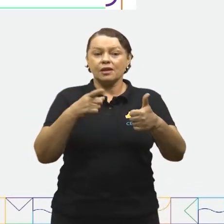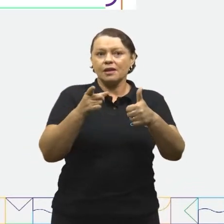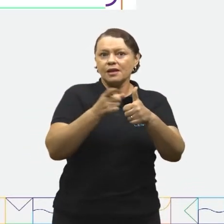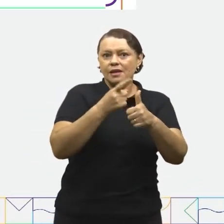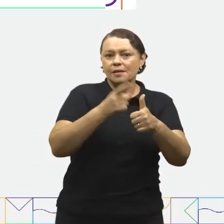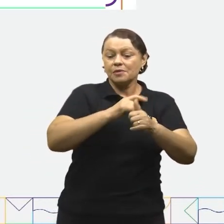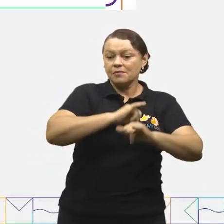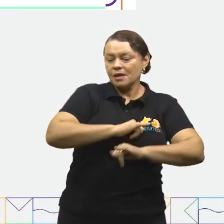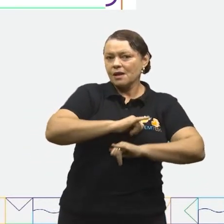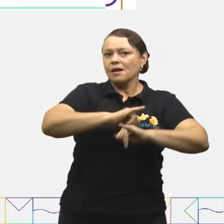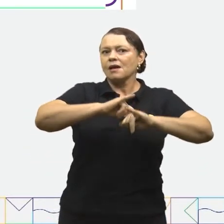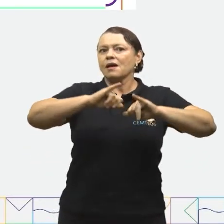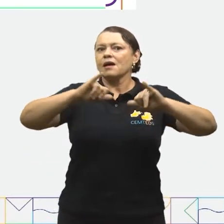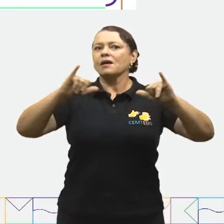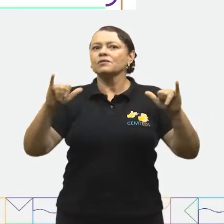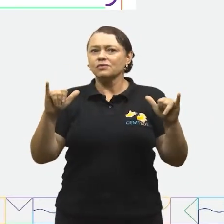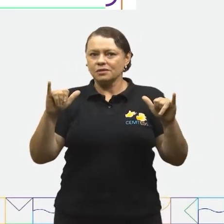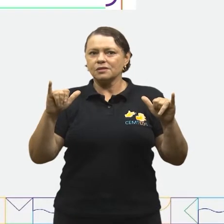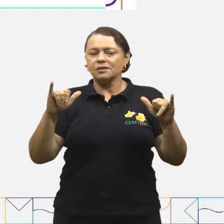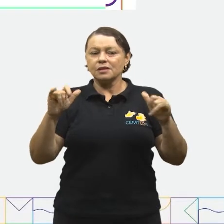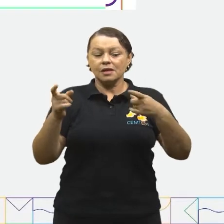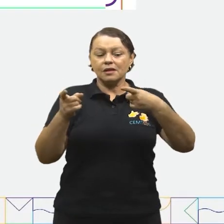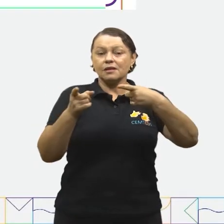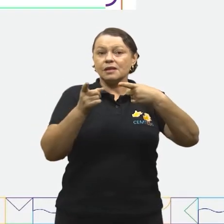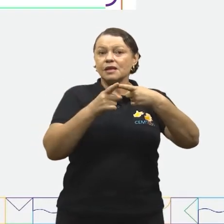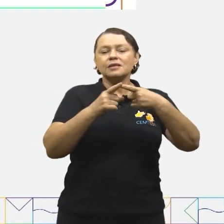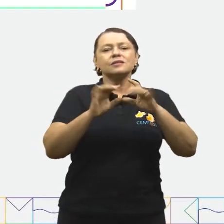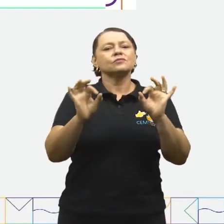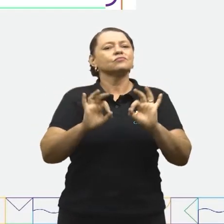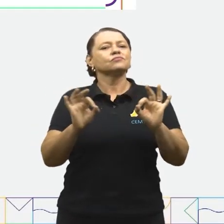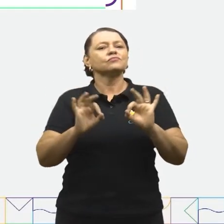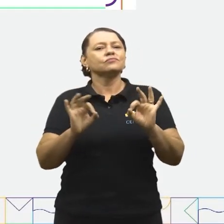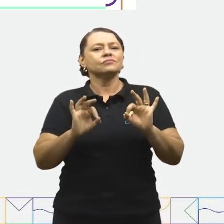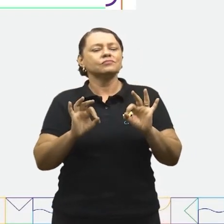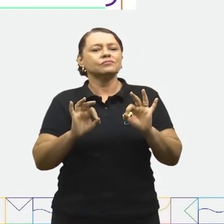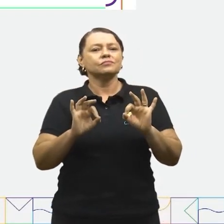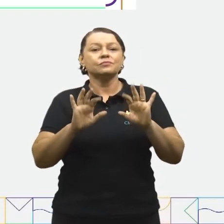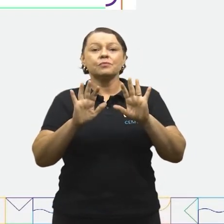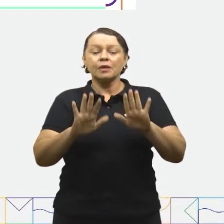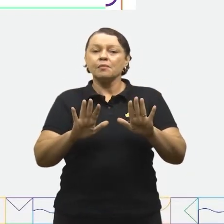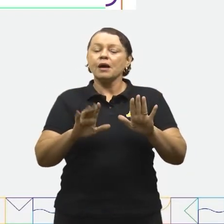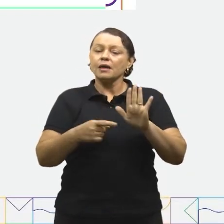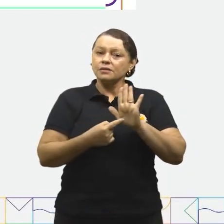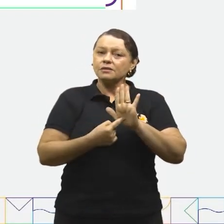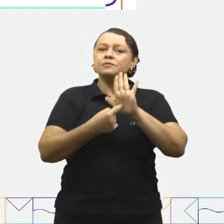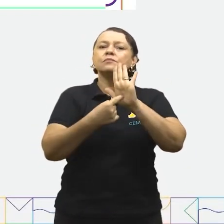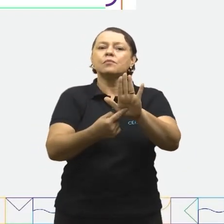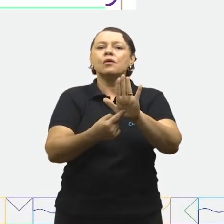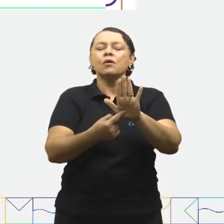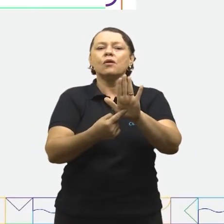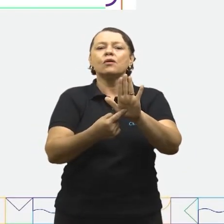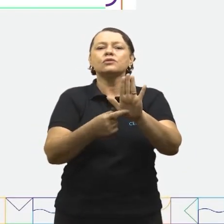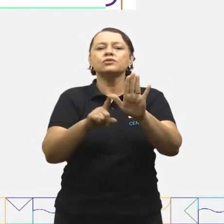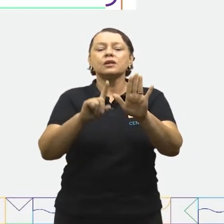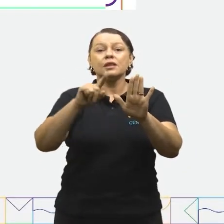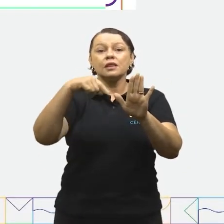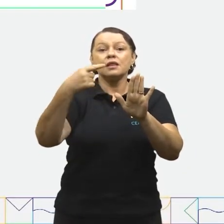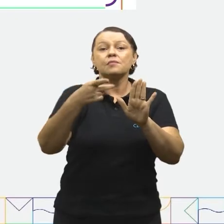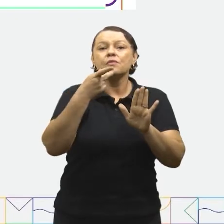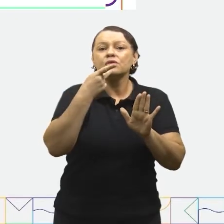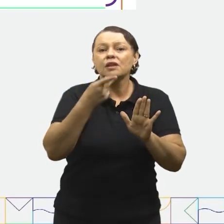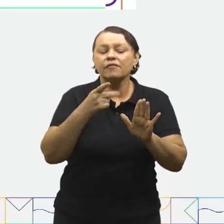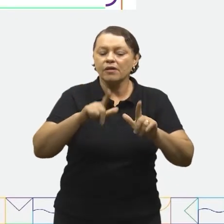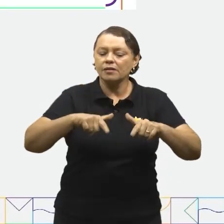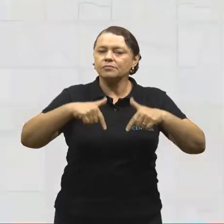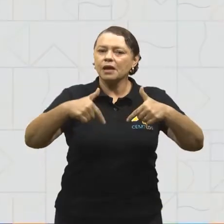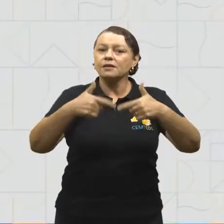anuncia que a fala vem e a segunda não. Apesar de indicar, após a fala, a ação